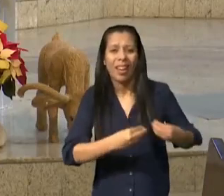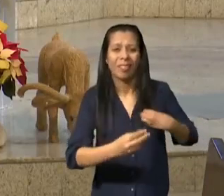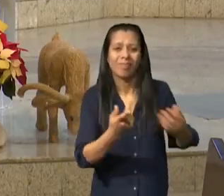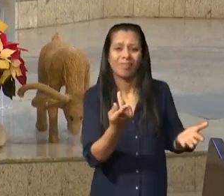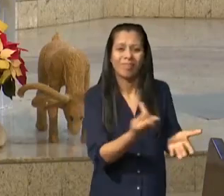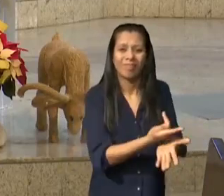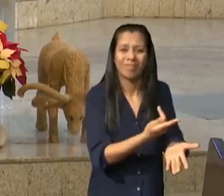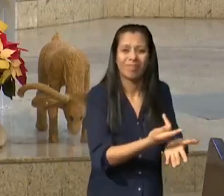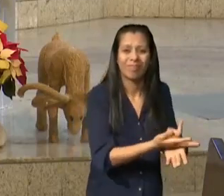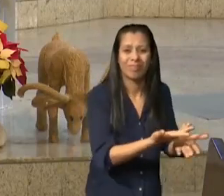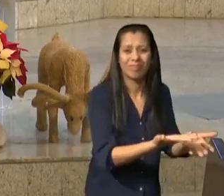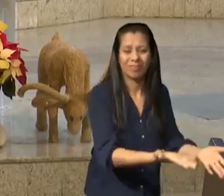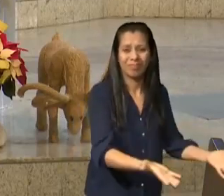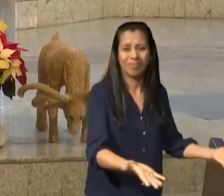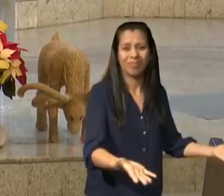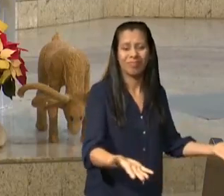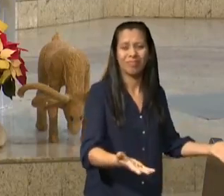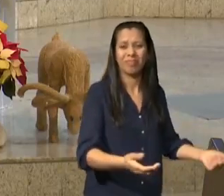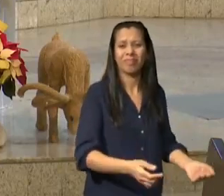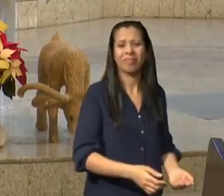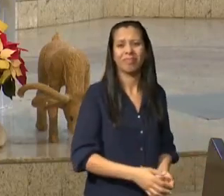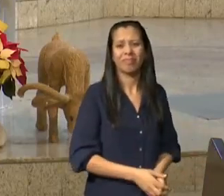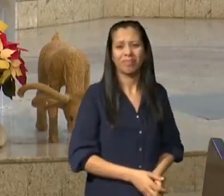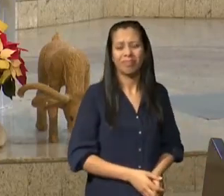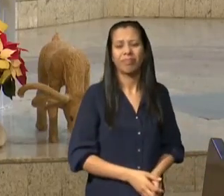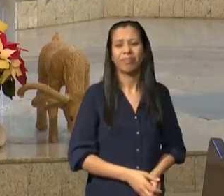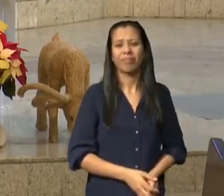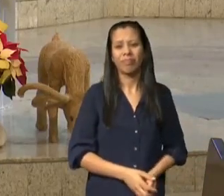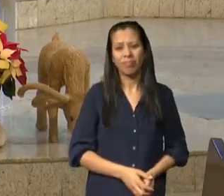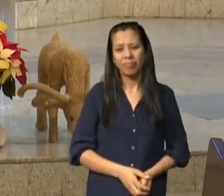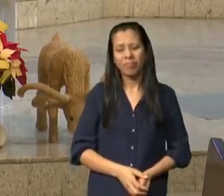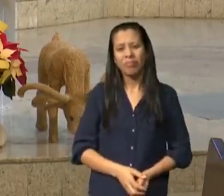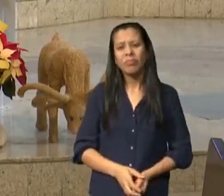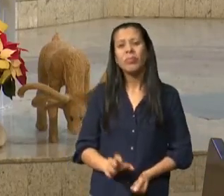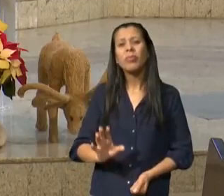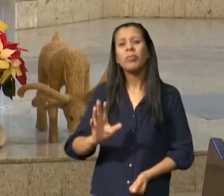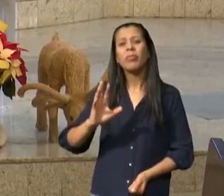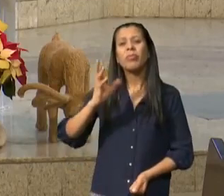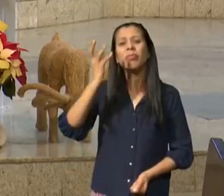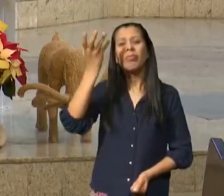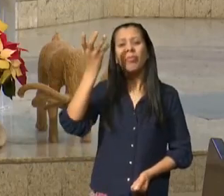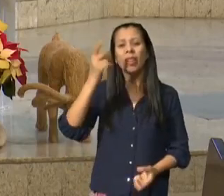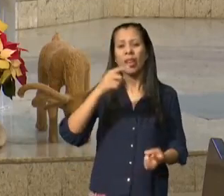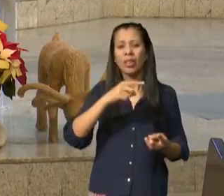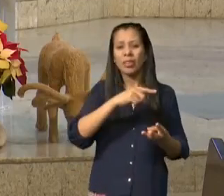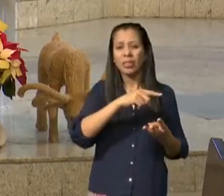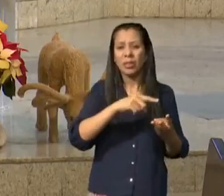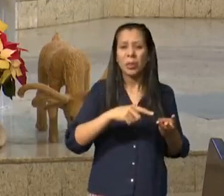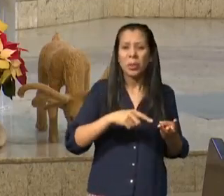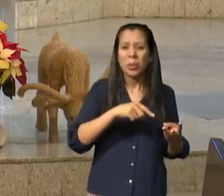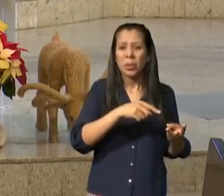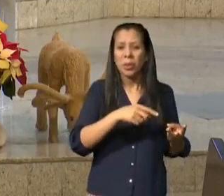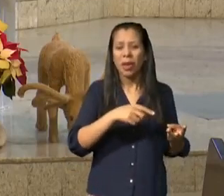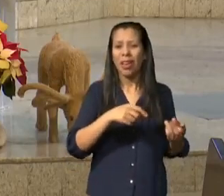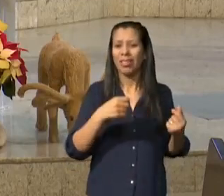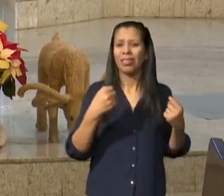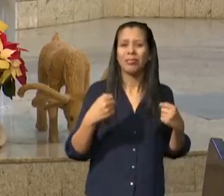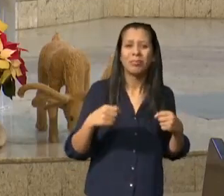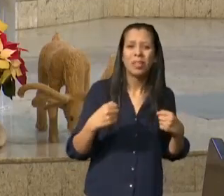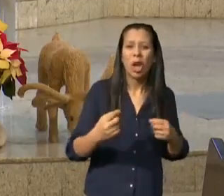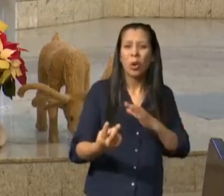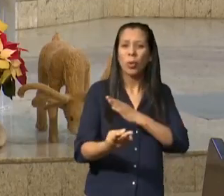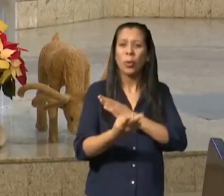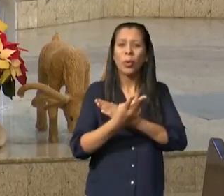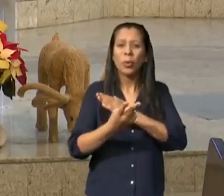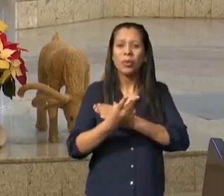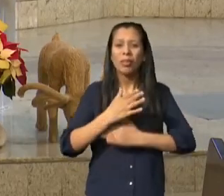dois são os pecados que interferem diretamente no nosso corpo na